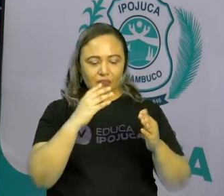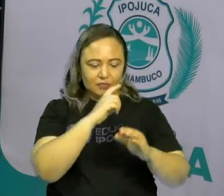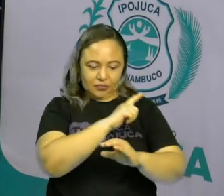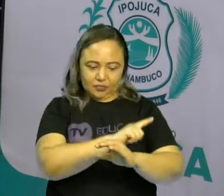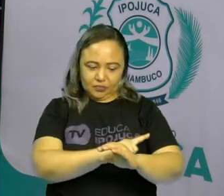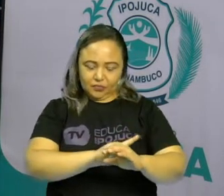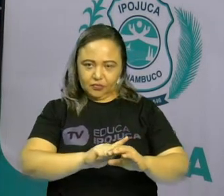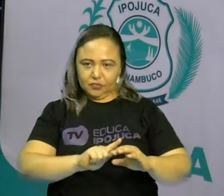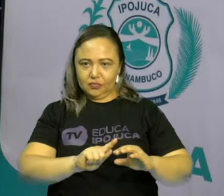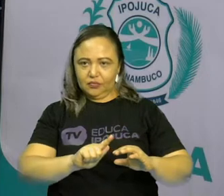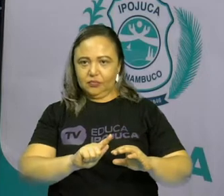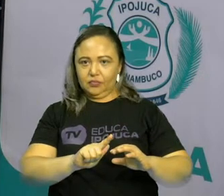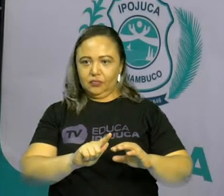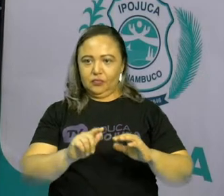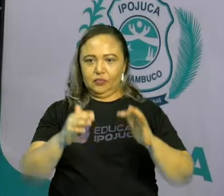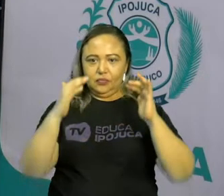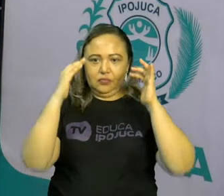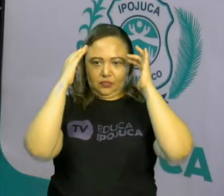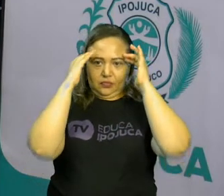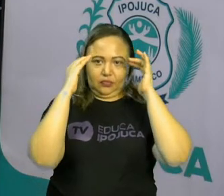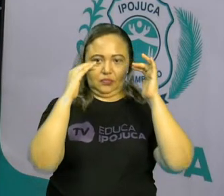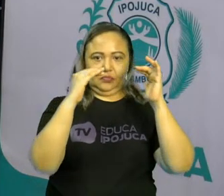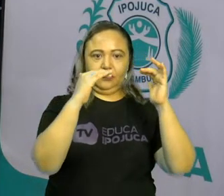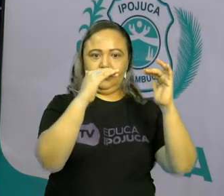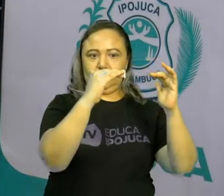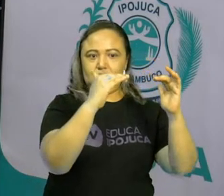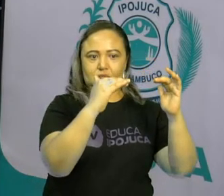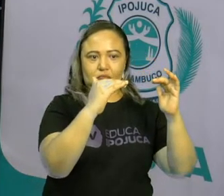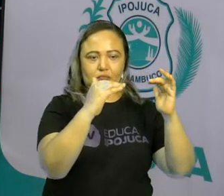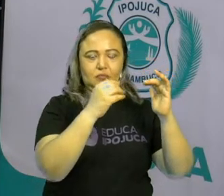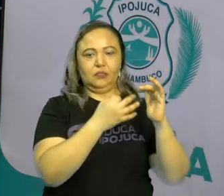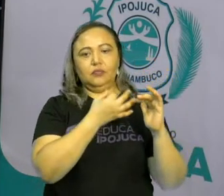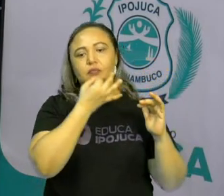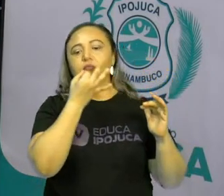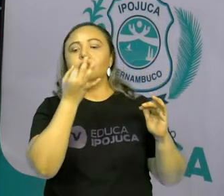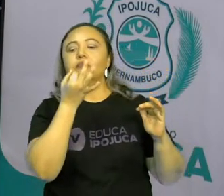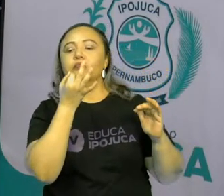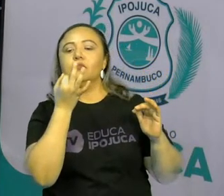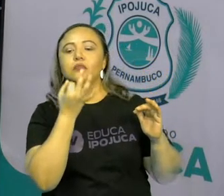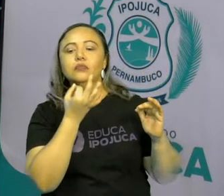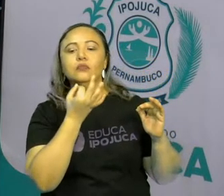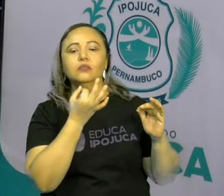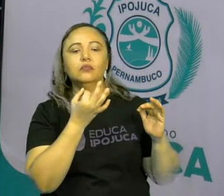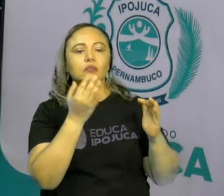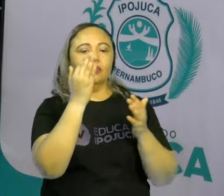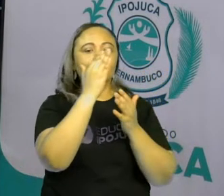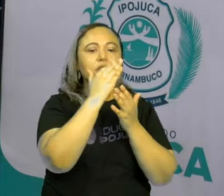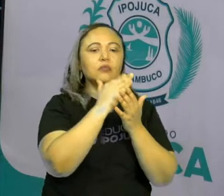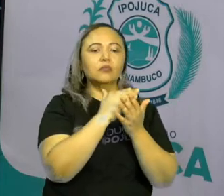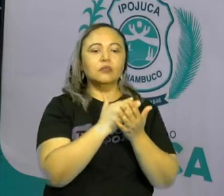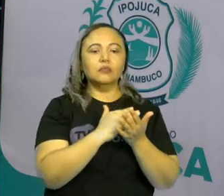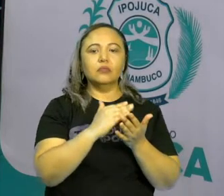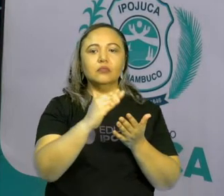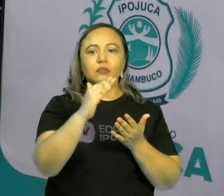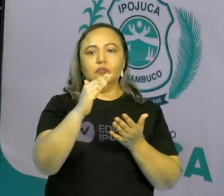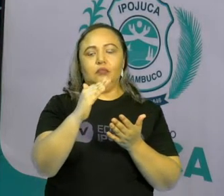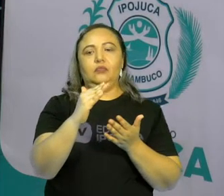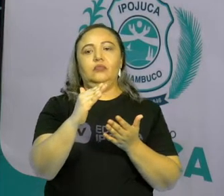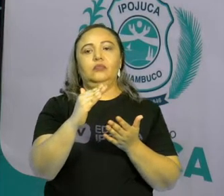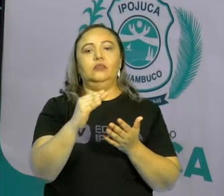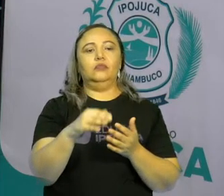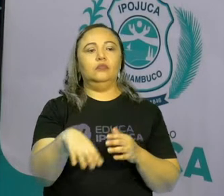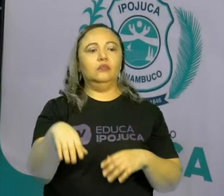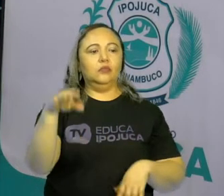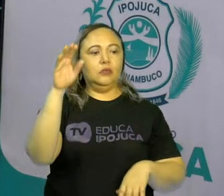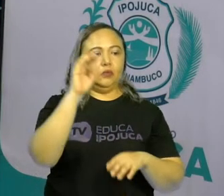respeita a opinião um dos outros, é a partir daí que a gente começa a exercitar a